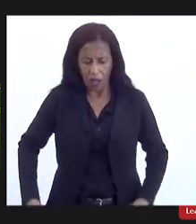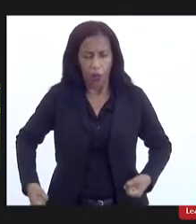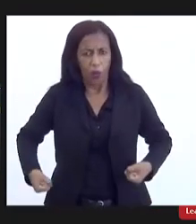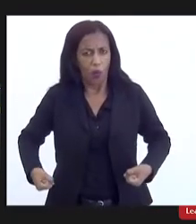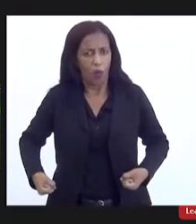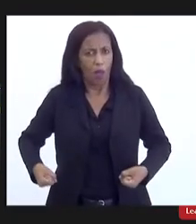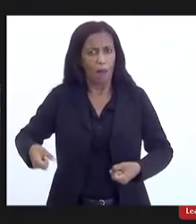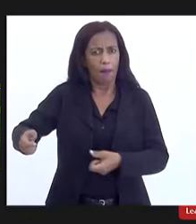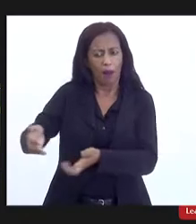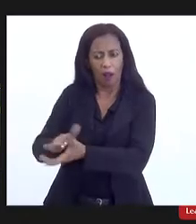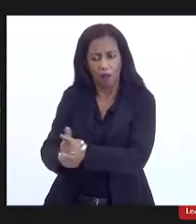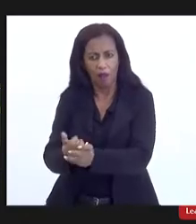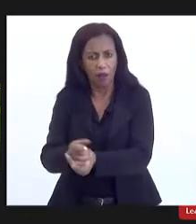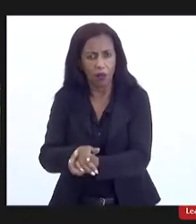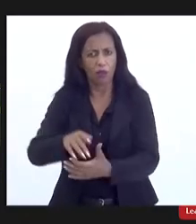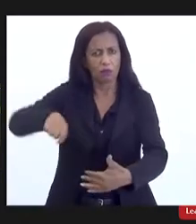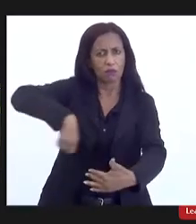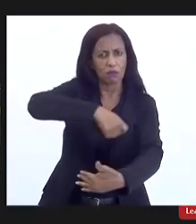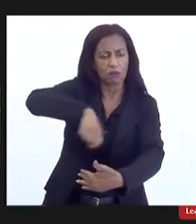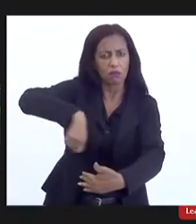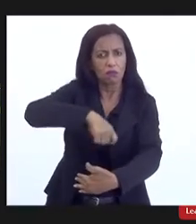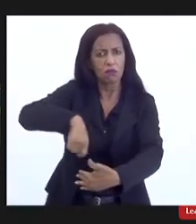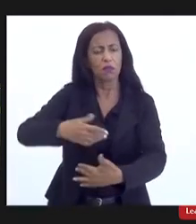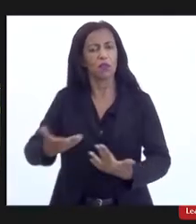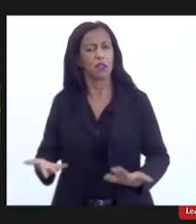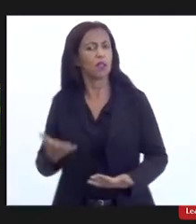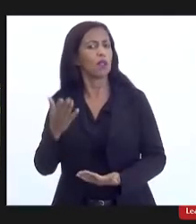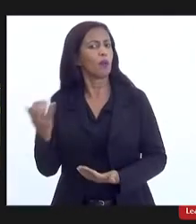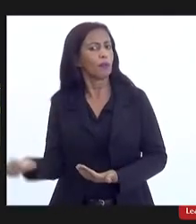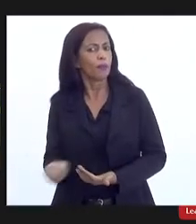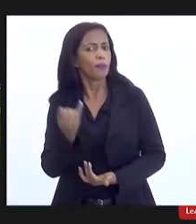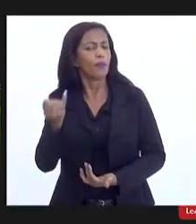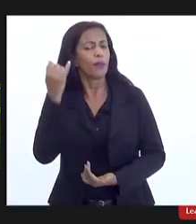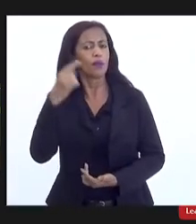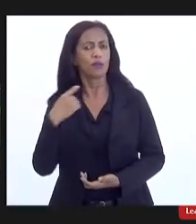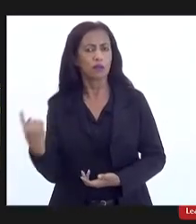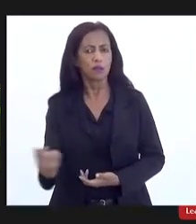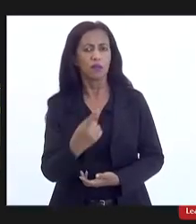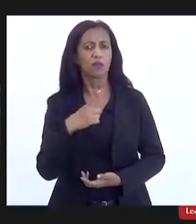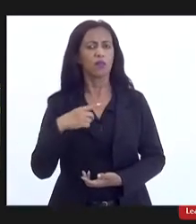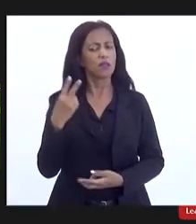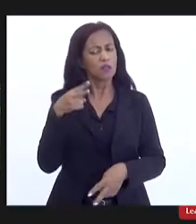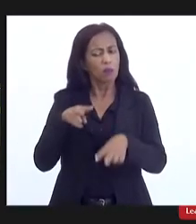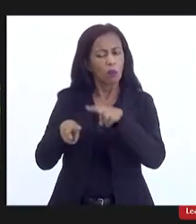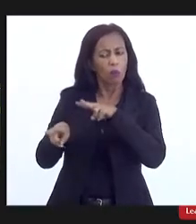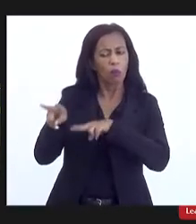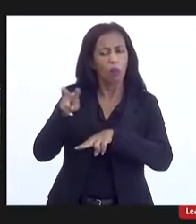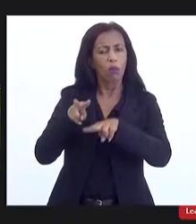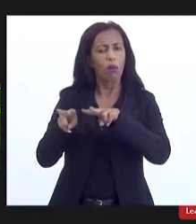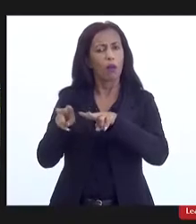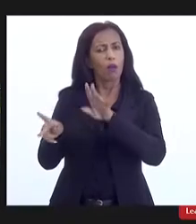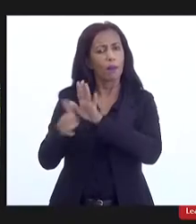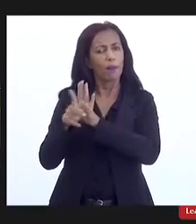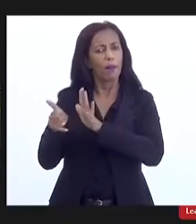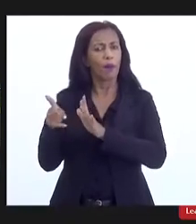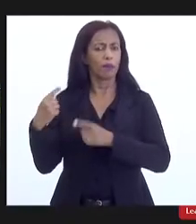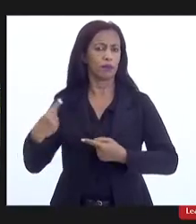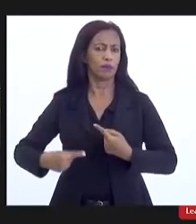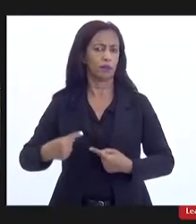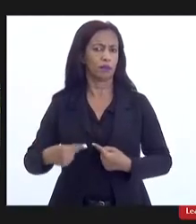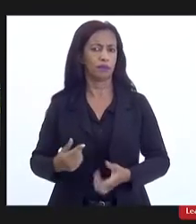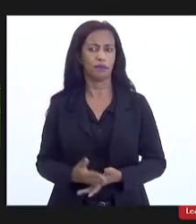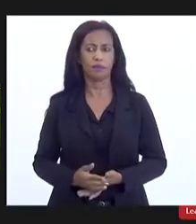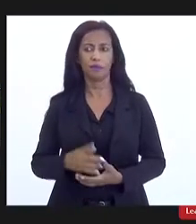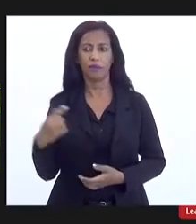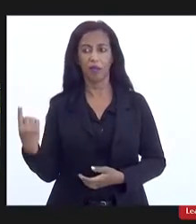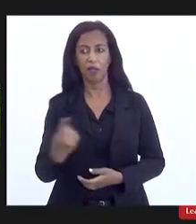a alimentação, para fazer a comida. Então, é fundamental que a gente tenha esse olhar feminino nesse debate. E a